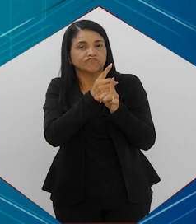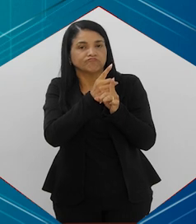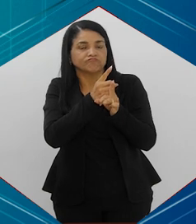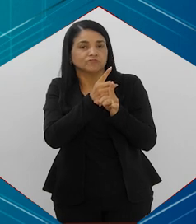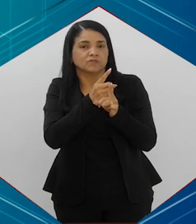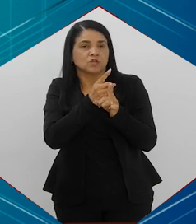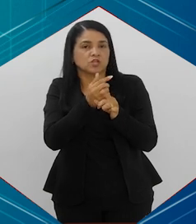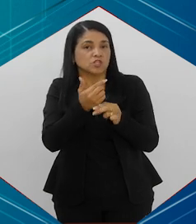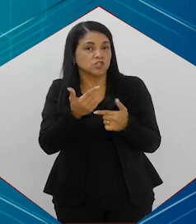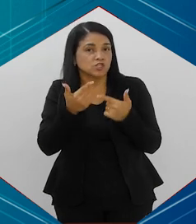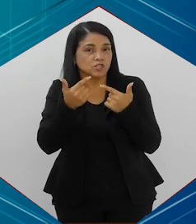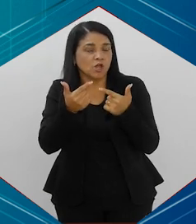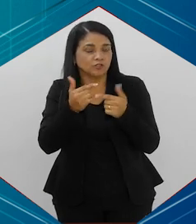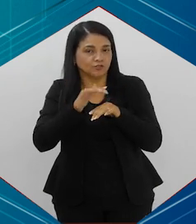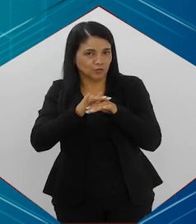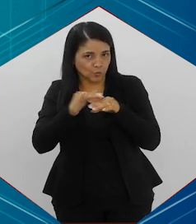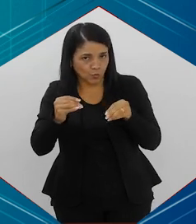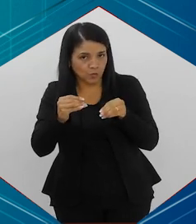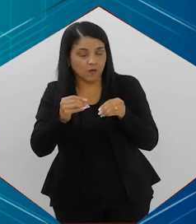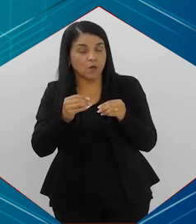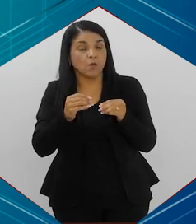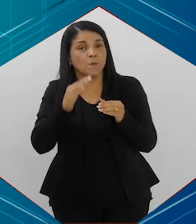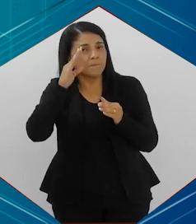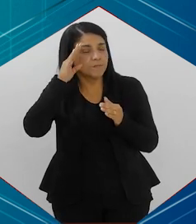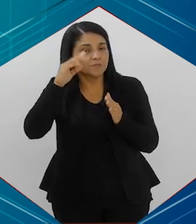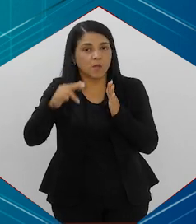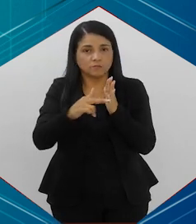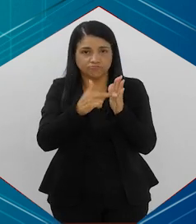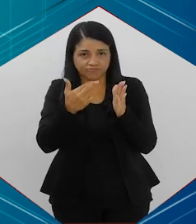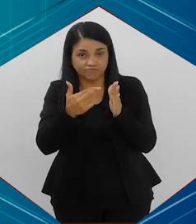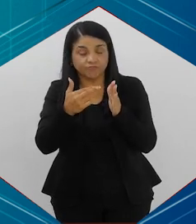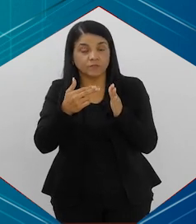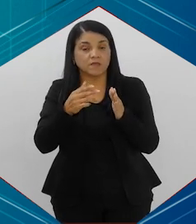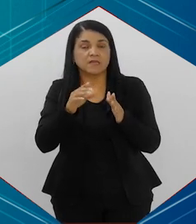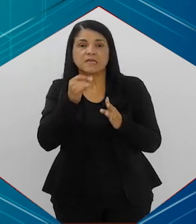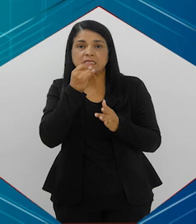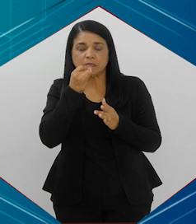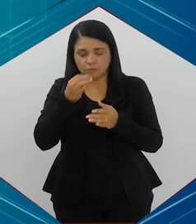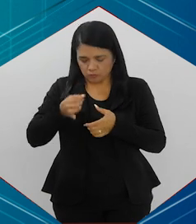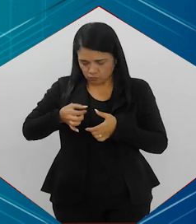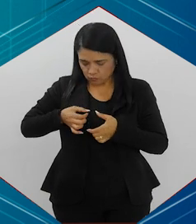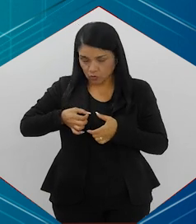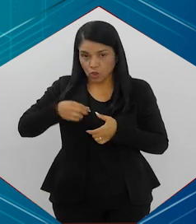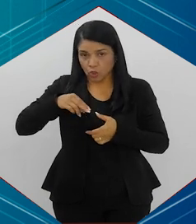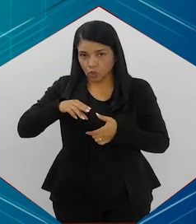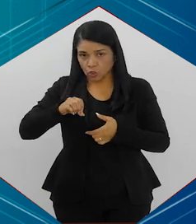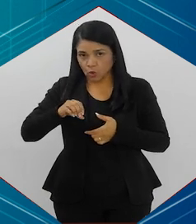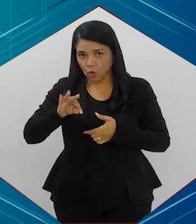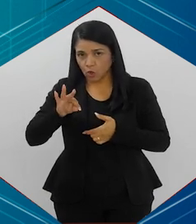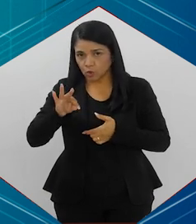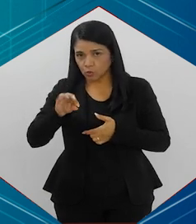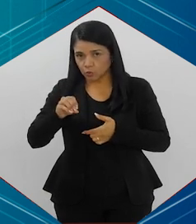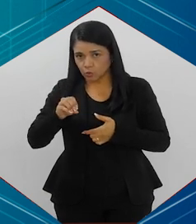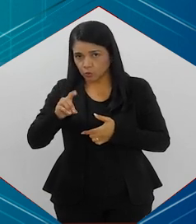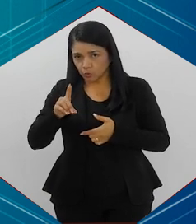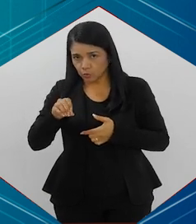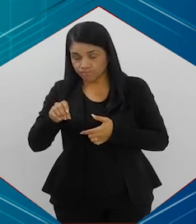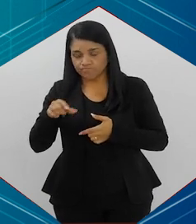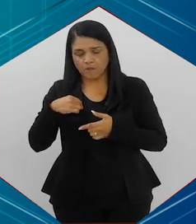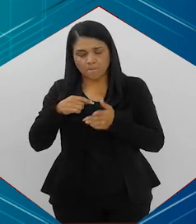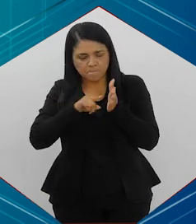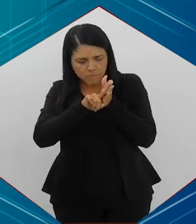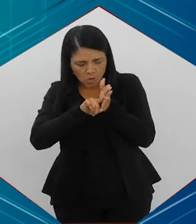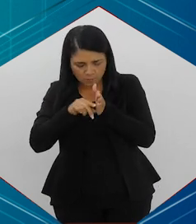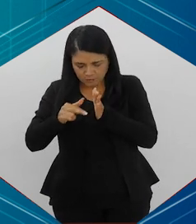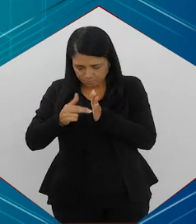maior chance de cura, o principal é a cirurgia, né? O paciente chega lá com um nódulo no pulmão, aquilo faz uma biópsia